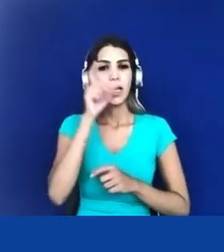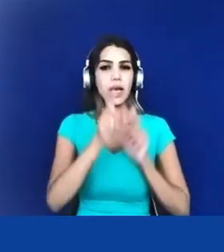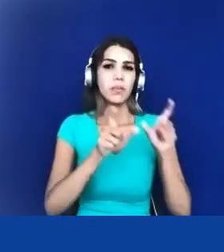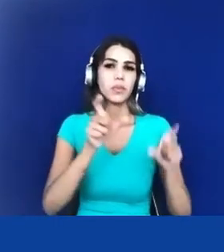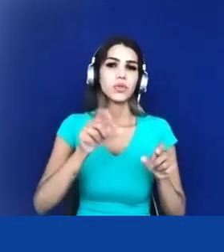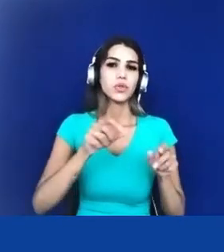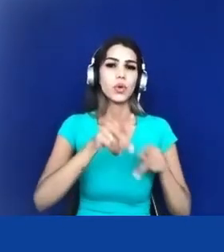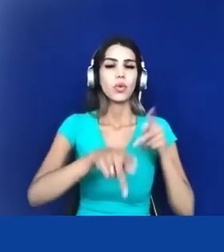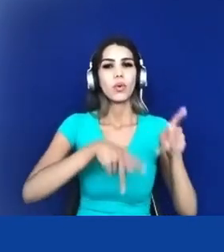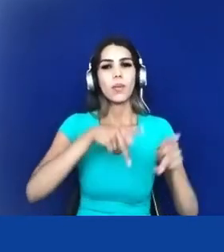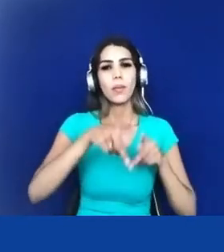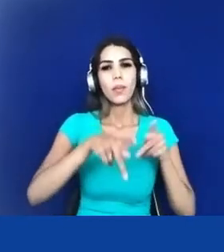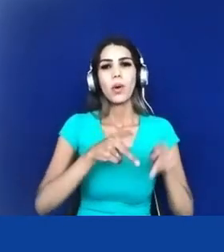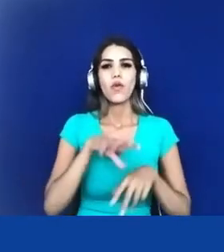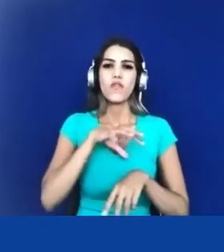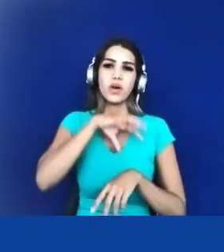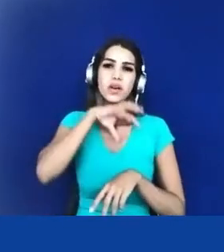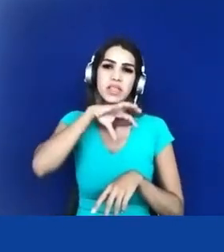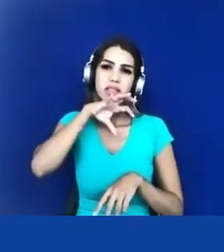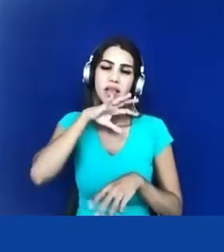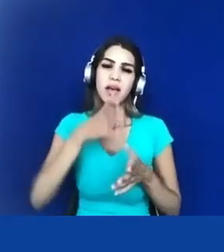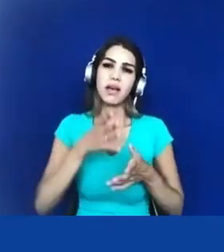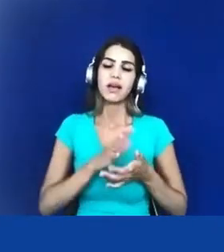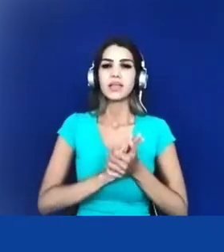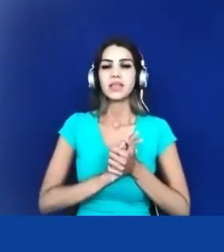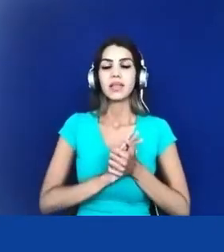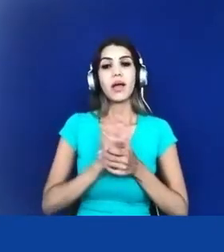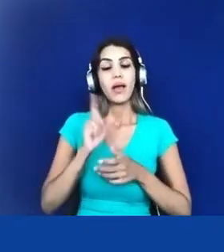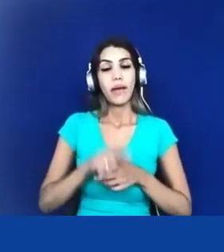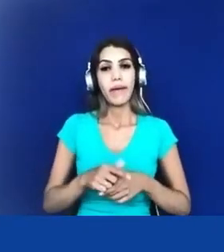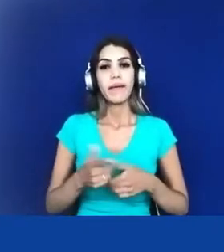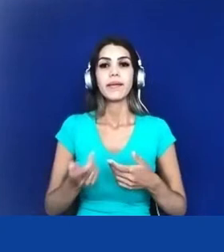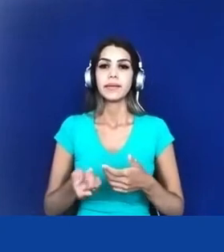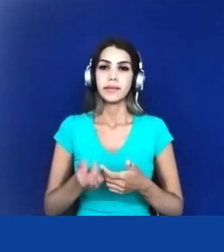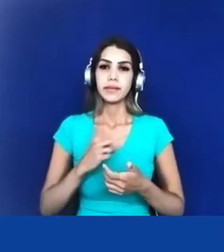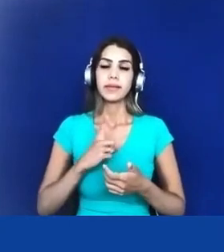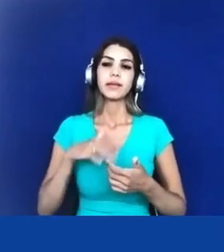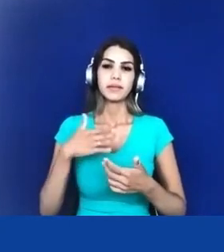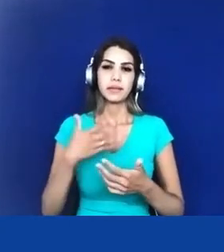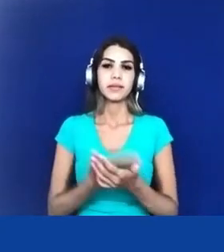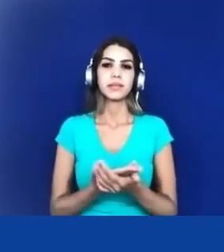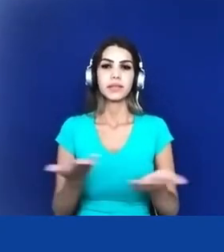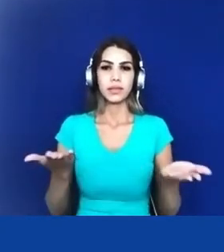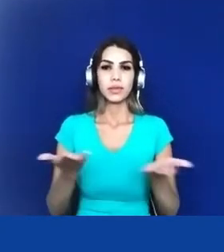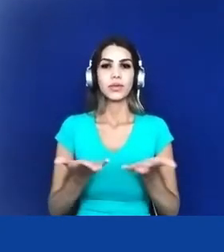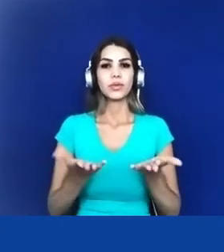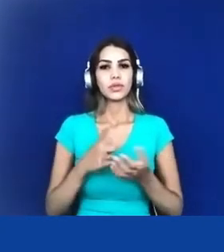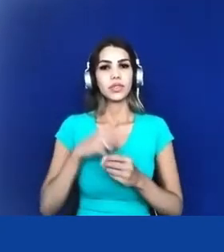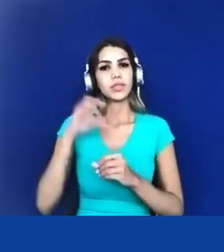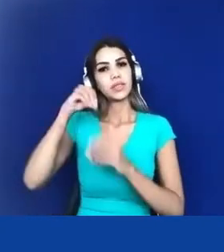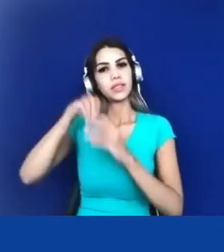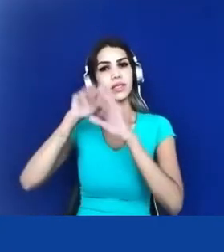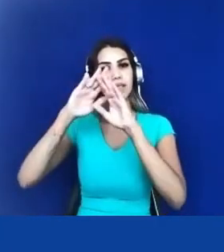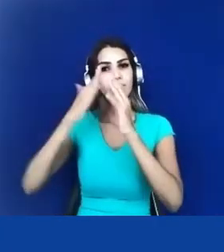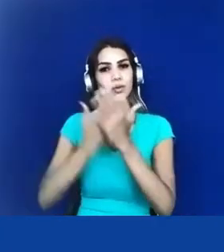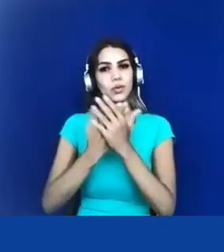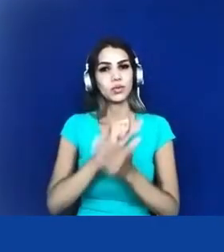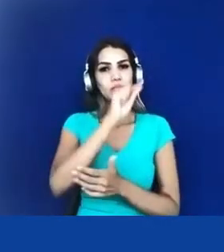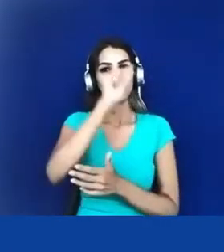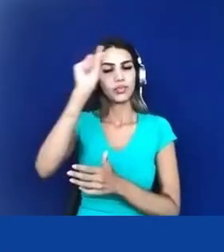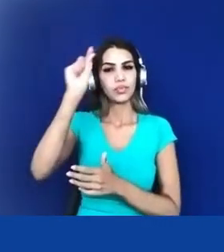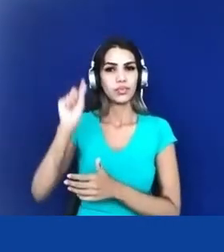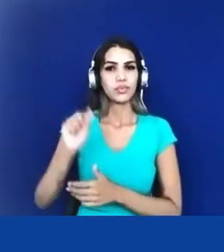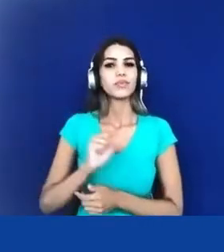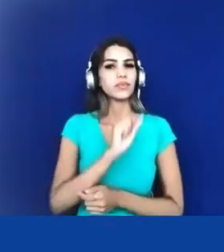ela habitou e está presente ainda nas nossas escolas brasileiras muitas histórias